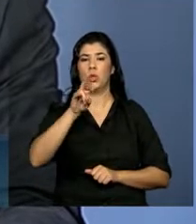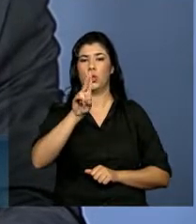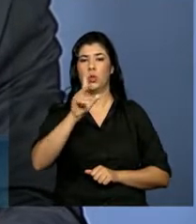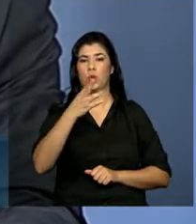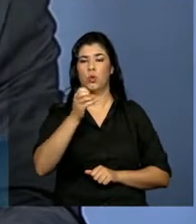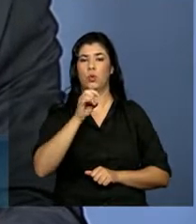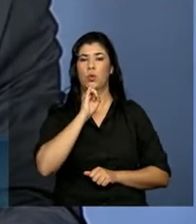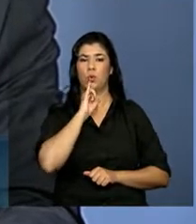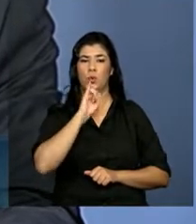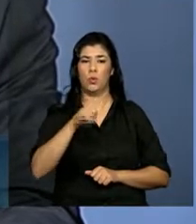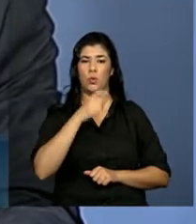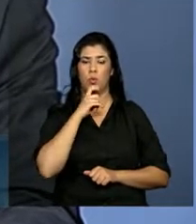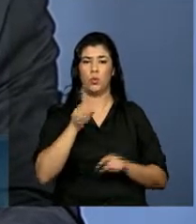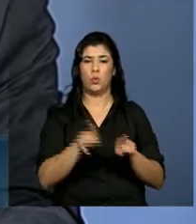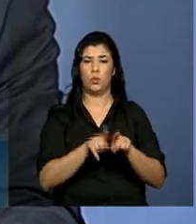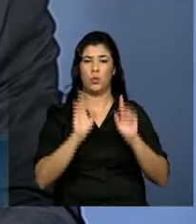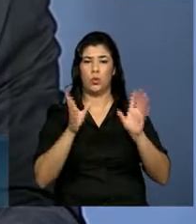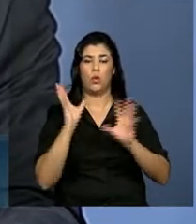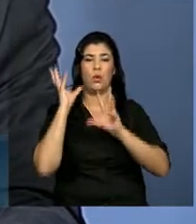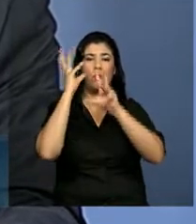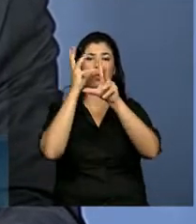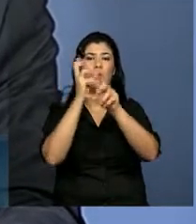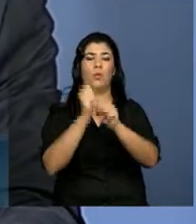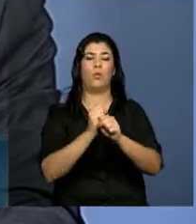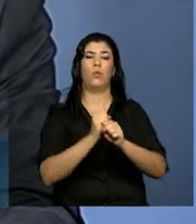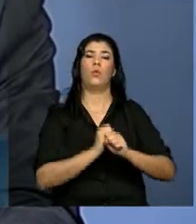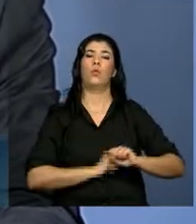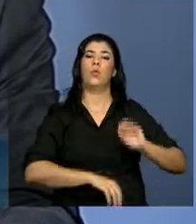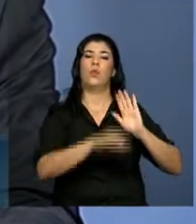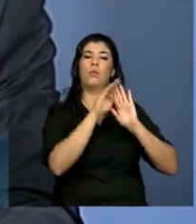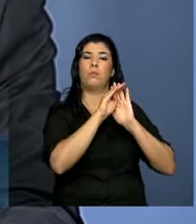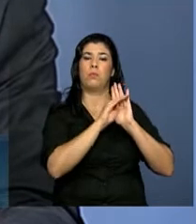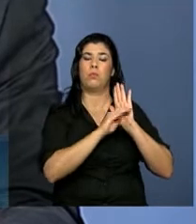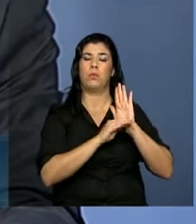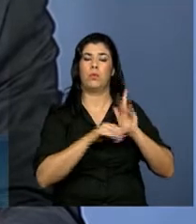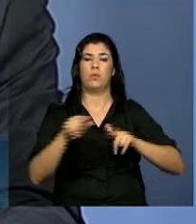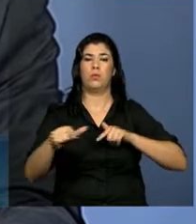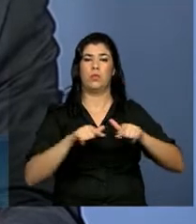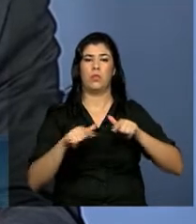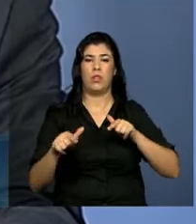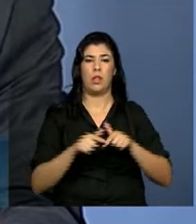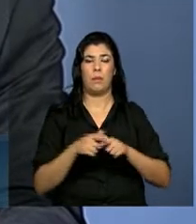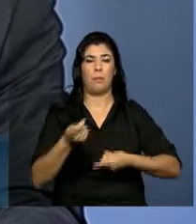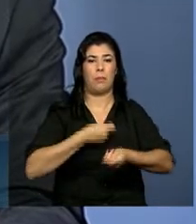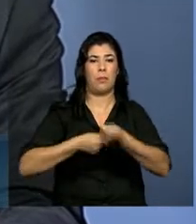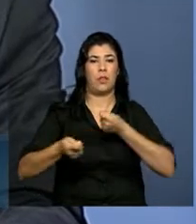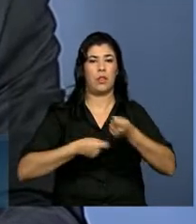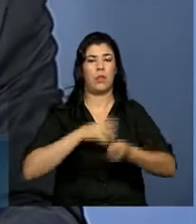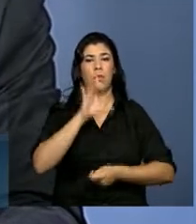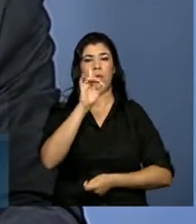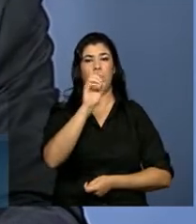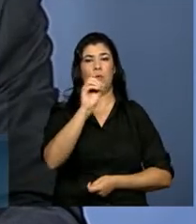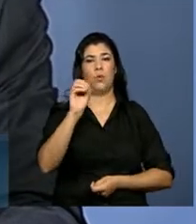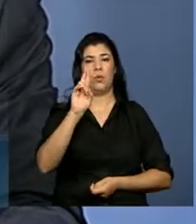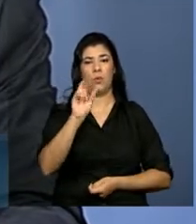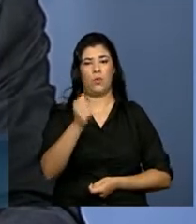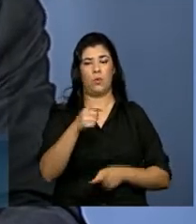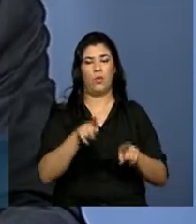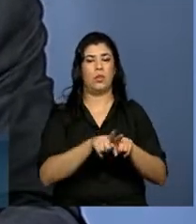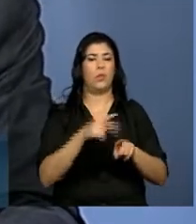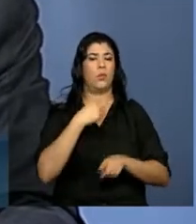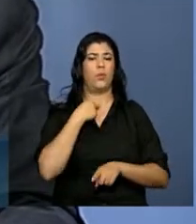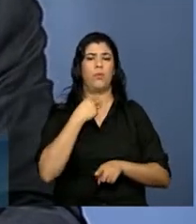o programa de trabalho para a finalização da rodada de Doha. O programa de trabalho não deve ser confundido com a